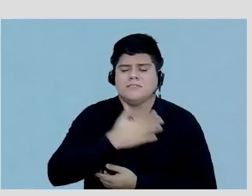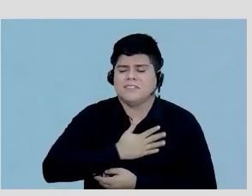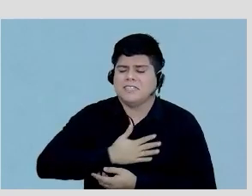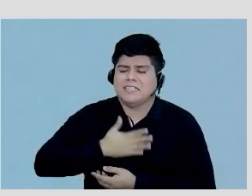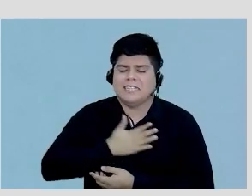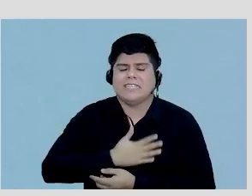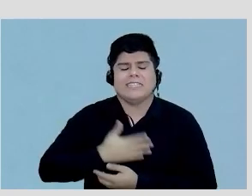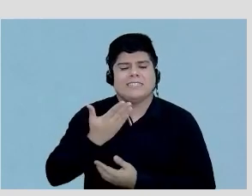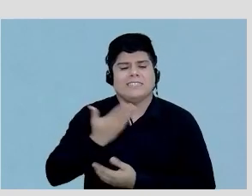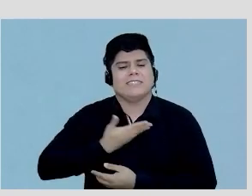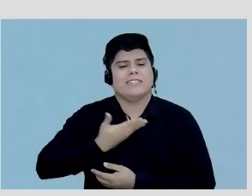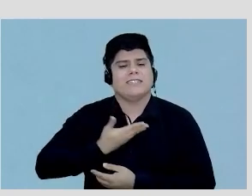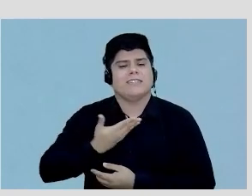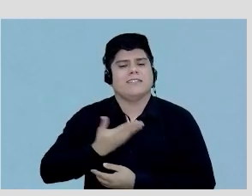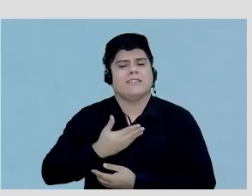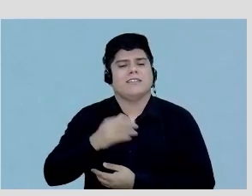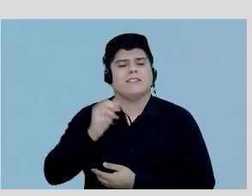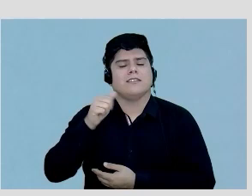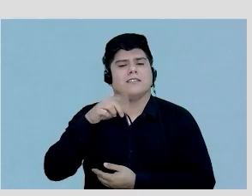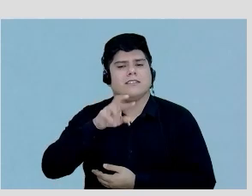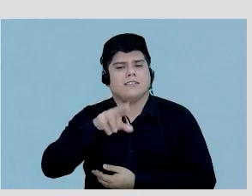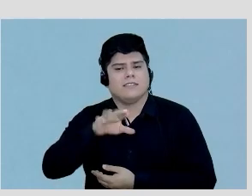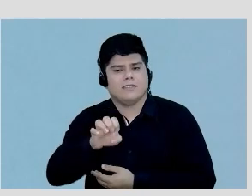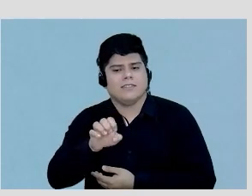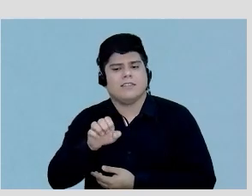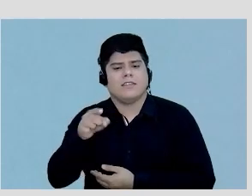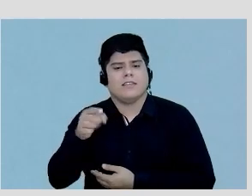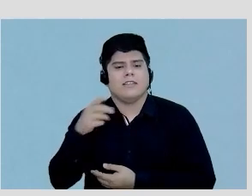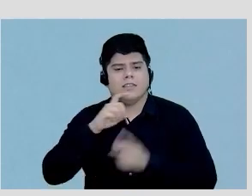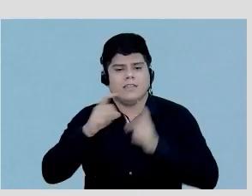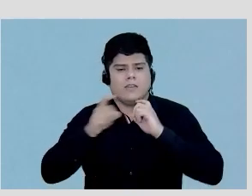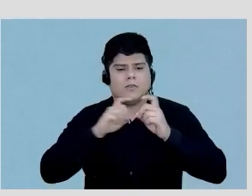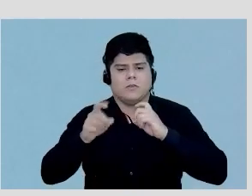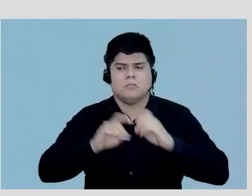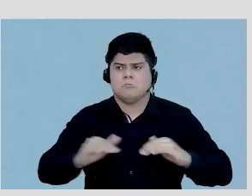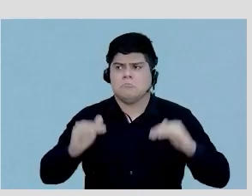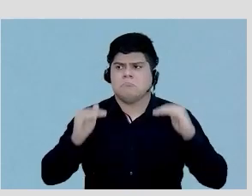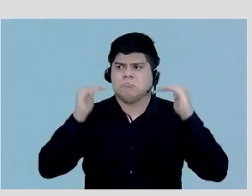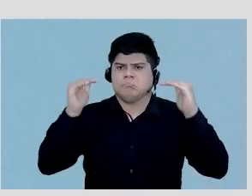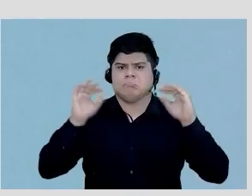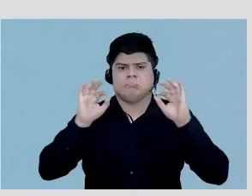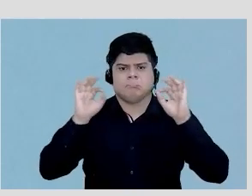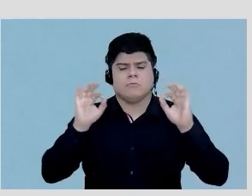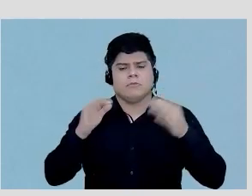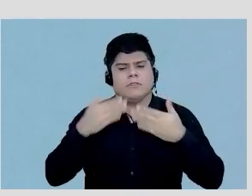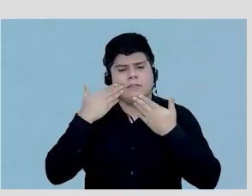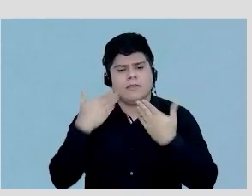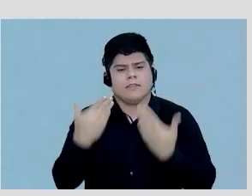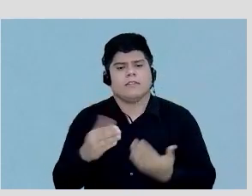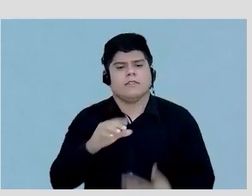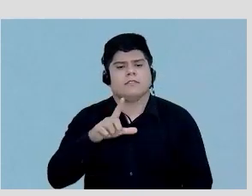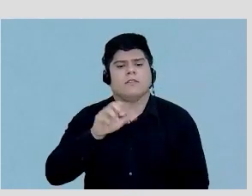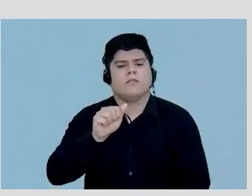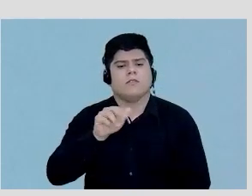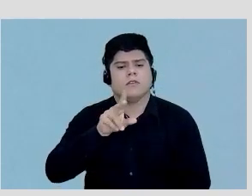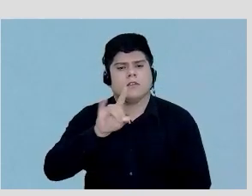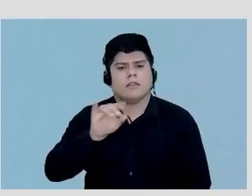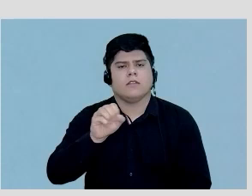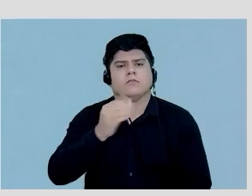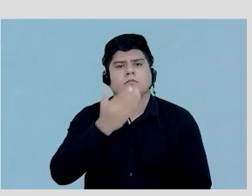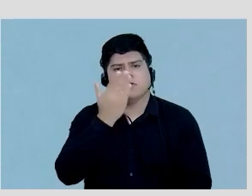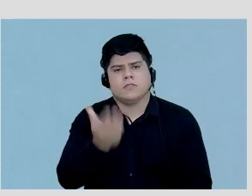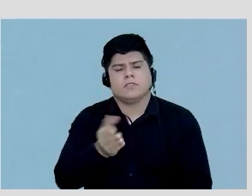feliz meu amigo André Valchand trazer uma reunião de altíssimo nível dessa e agradecer e Claudio e você